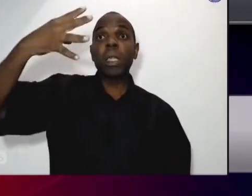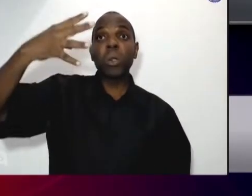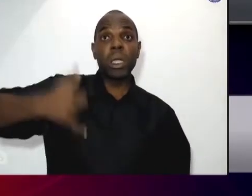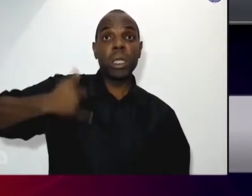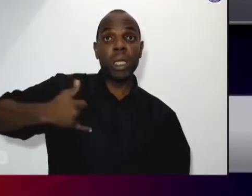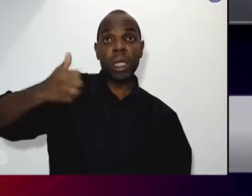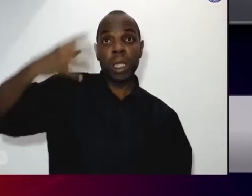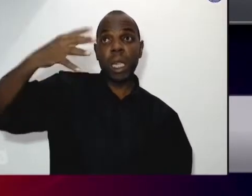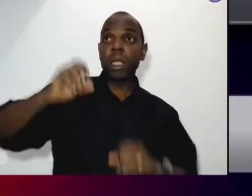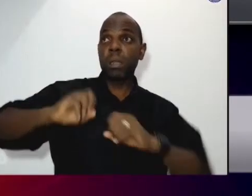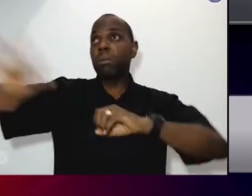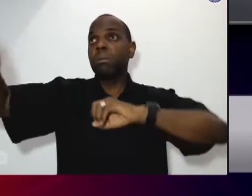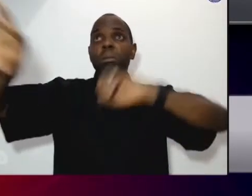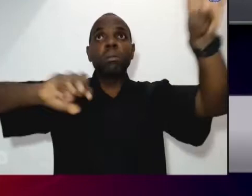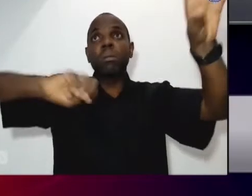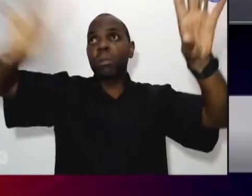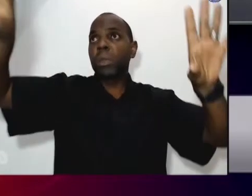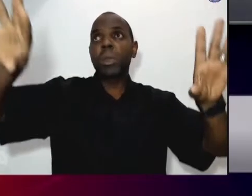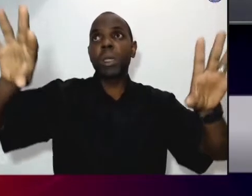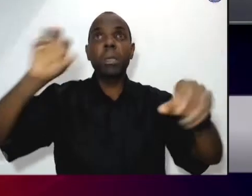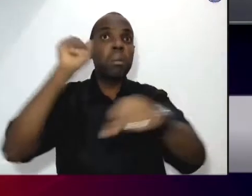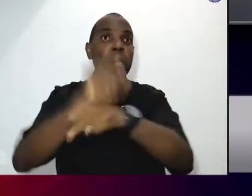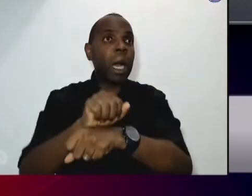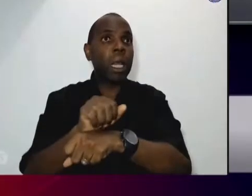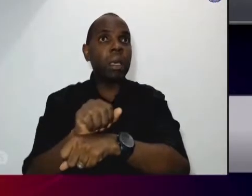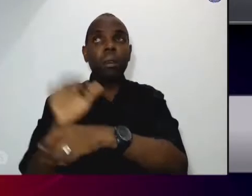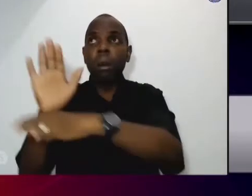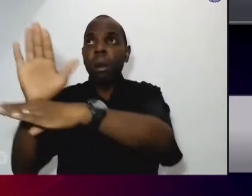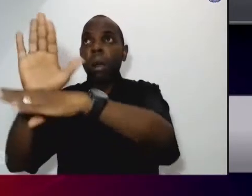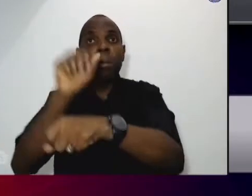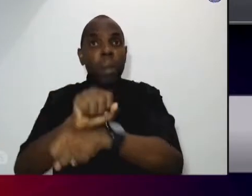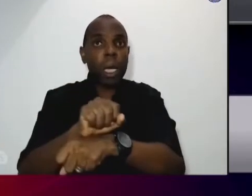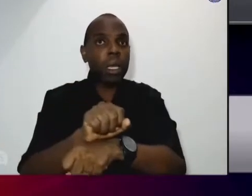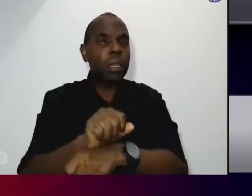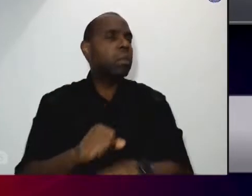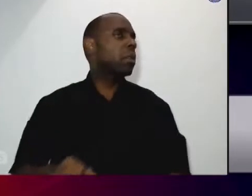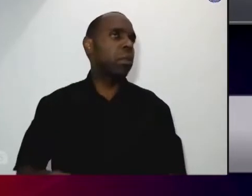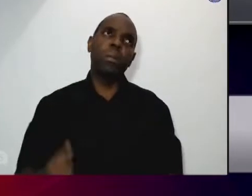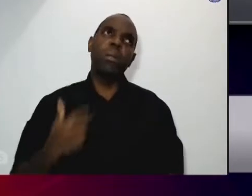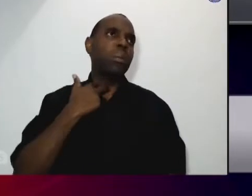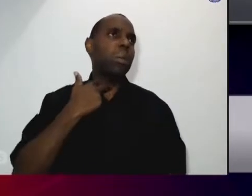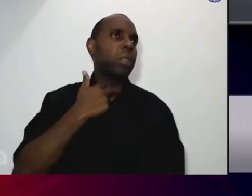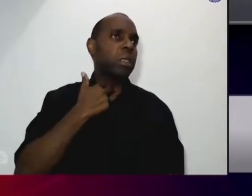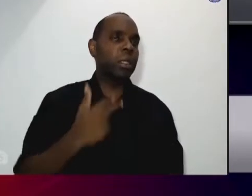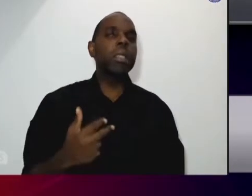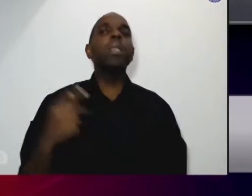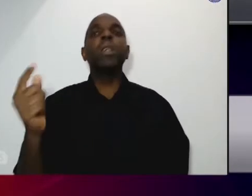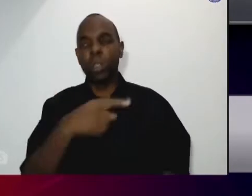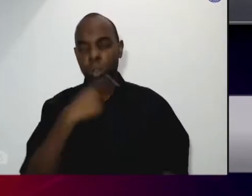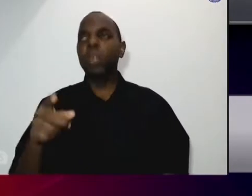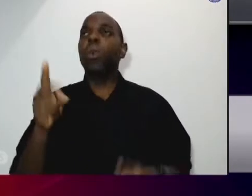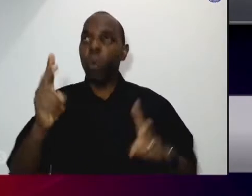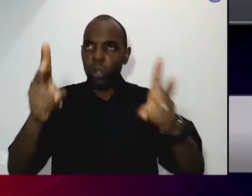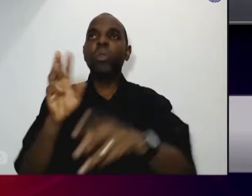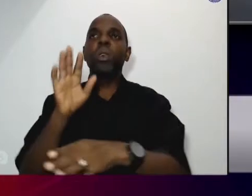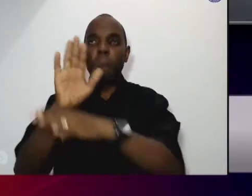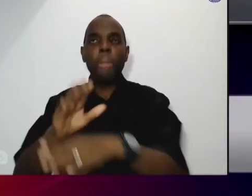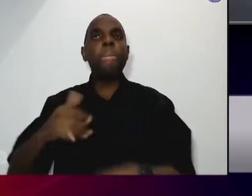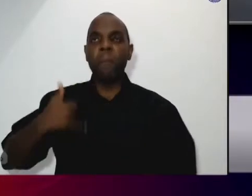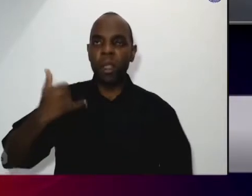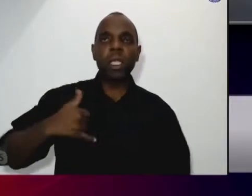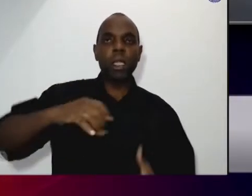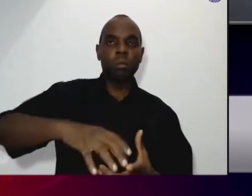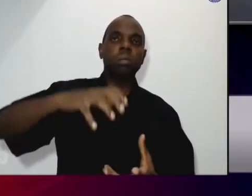Então a continuidade desse programa dessa ajuda é que é importante para nós. Então citamos